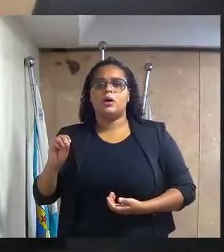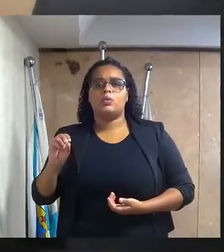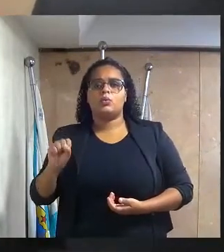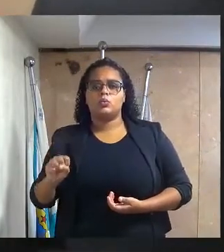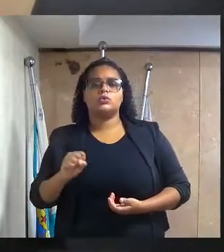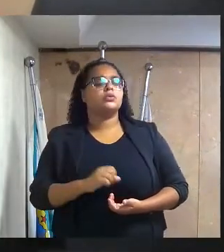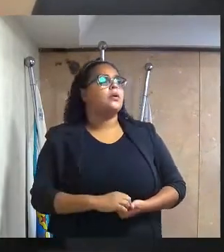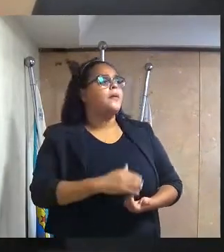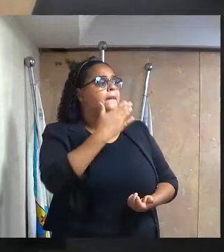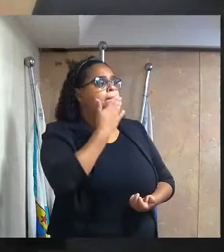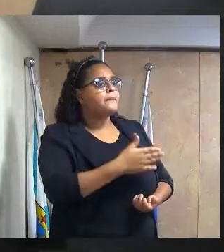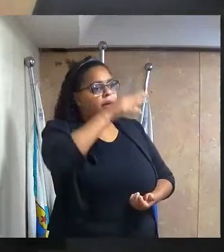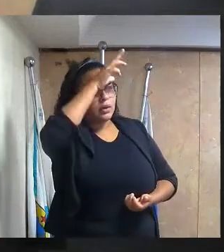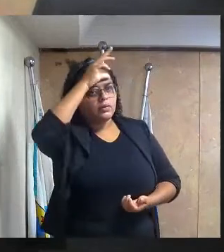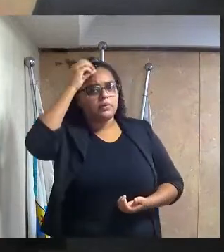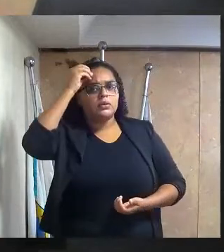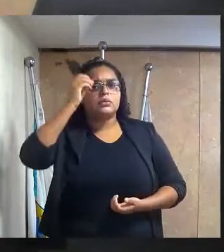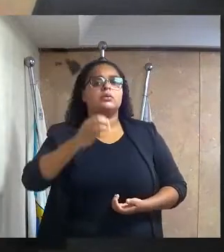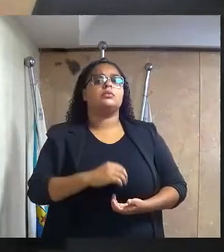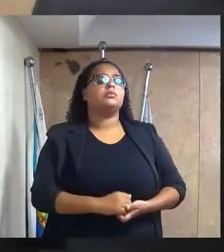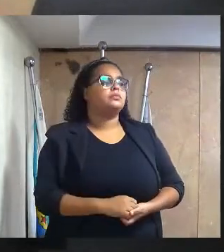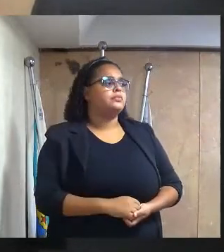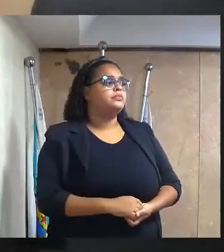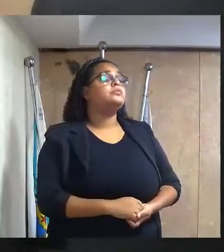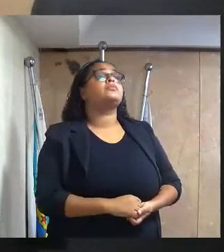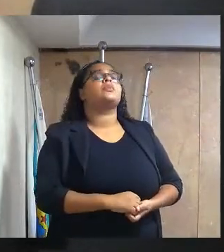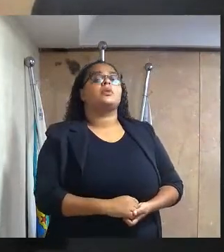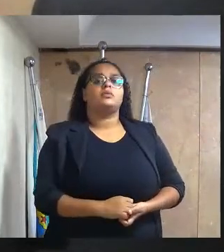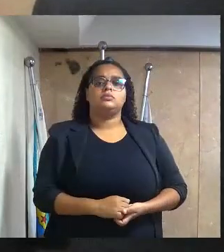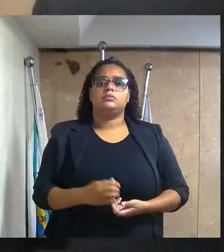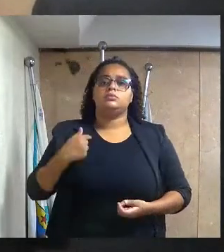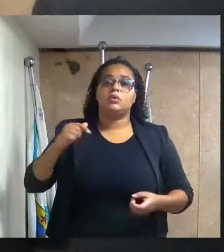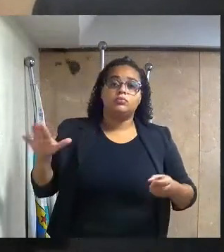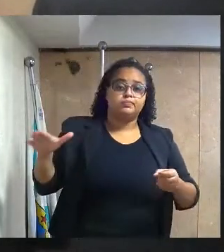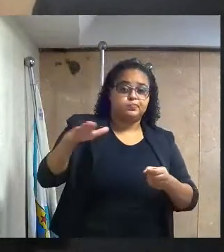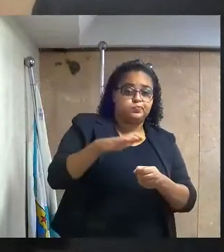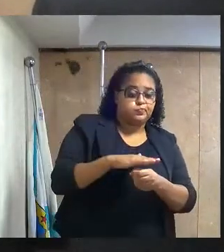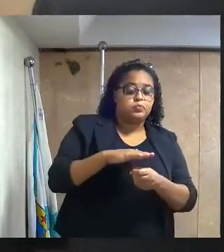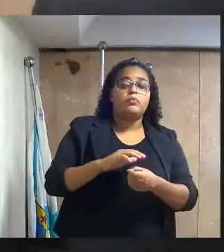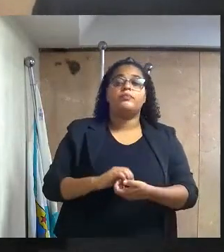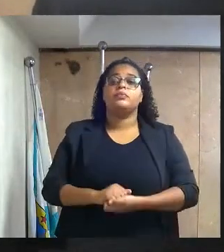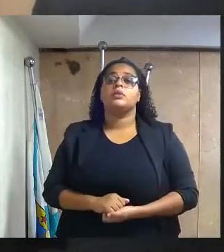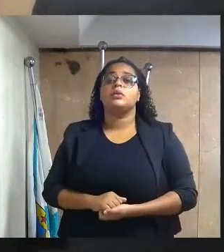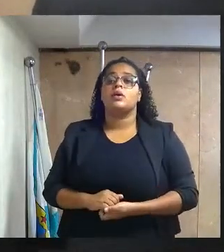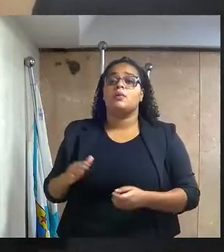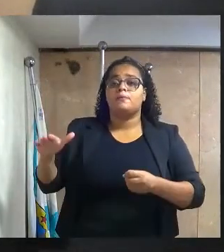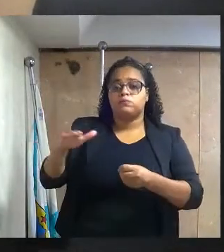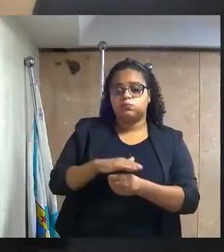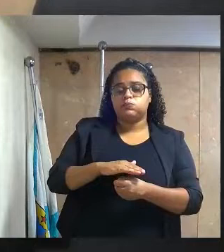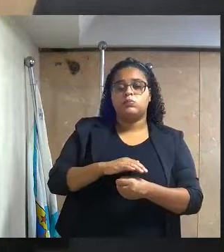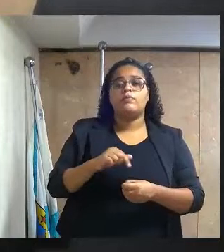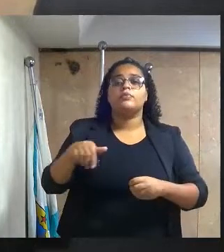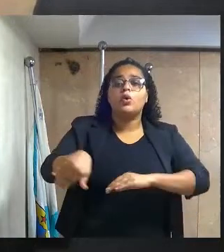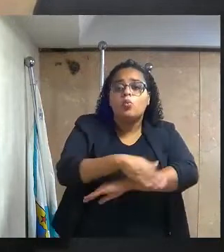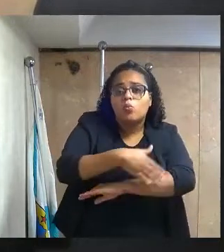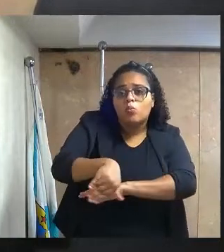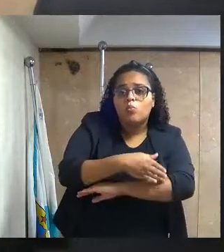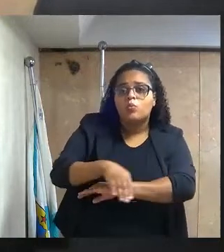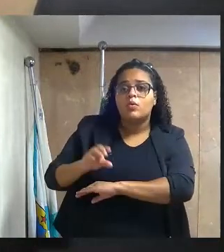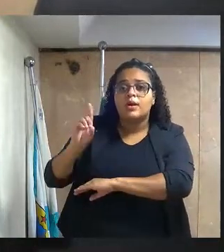solicitando ao excelentíssimo senhor prefeito, colocação de tampa grelha em bueiros existentes na rua